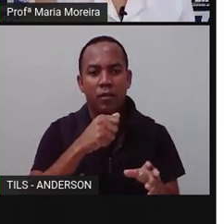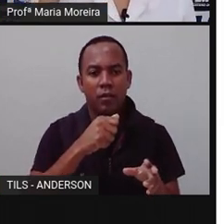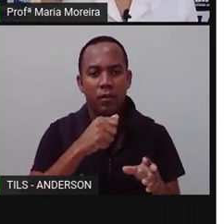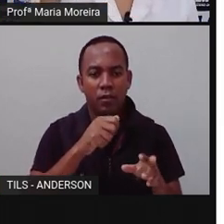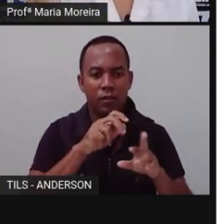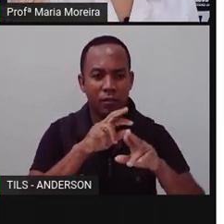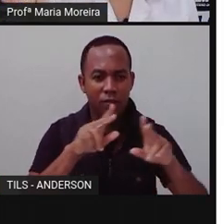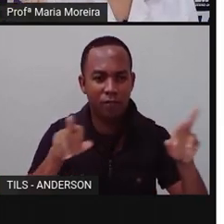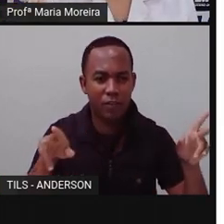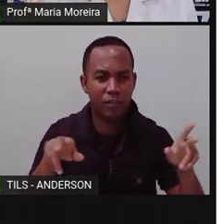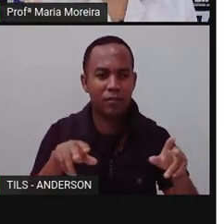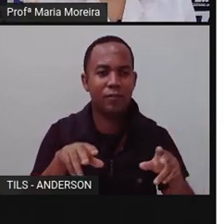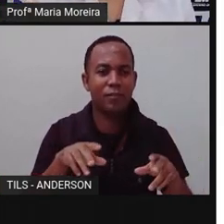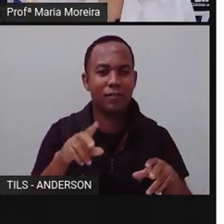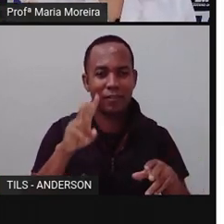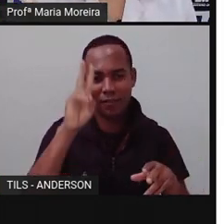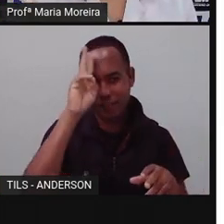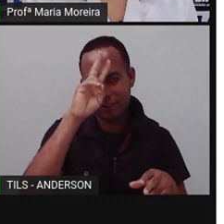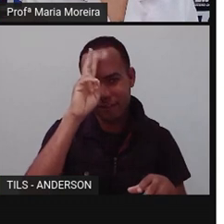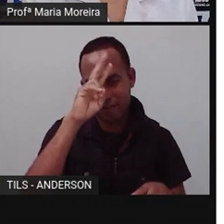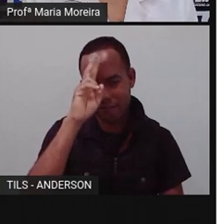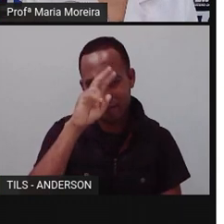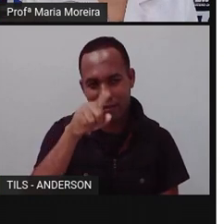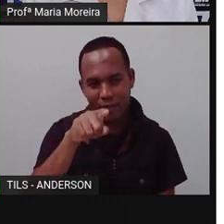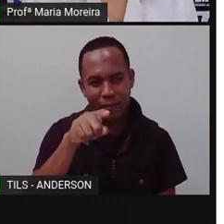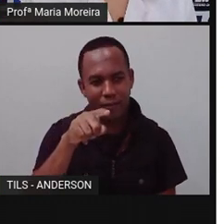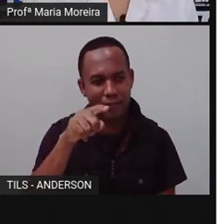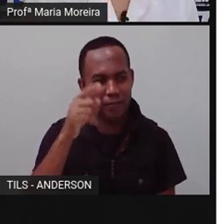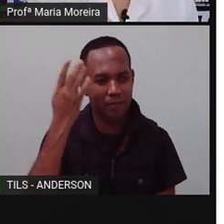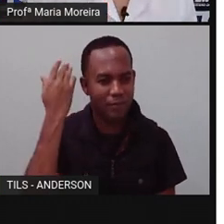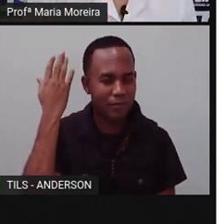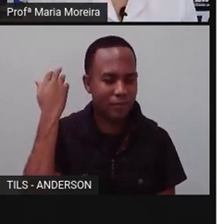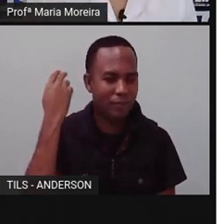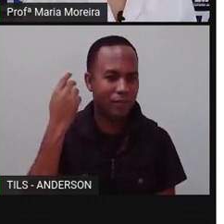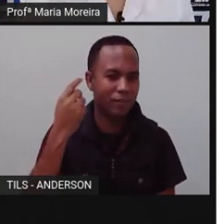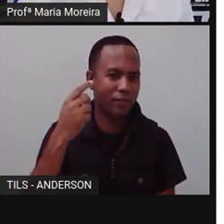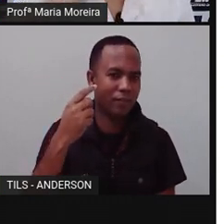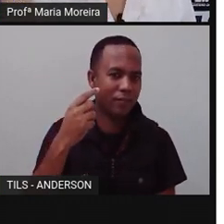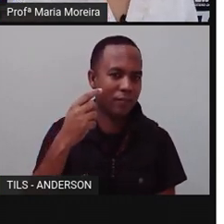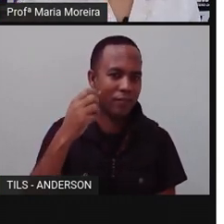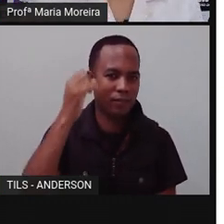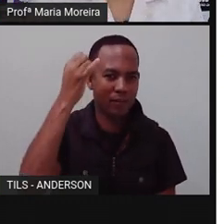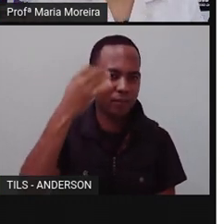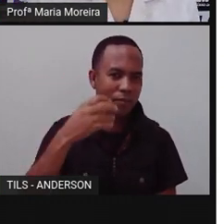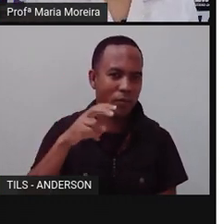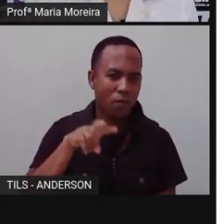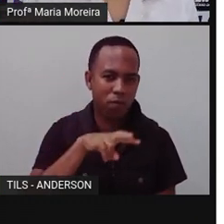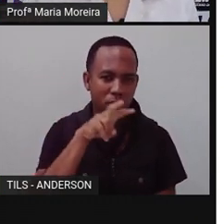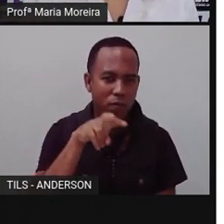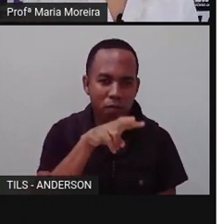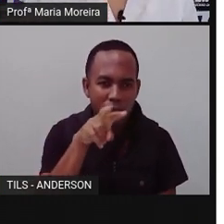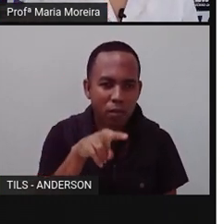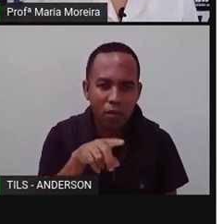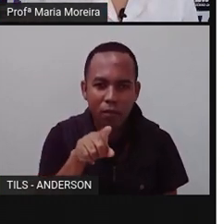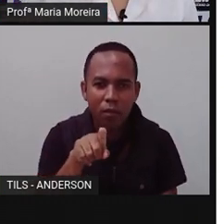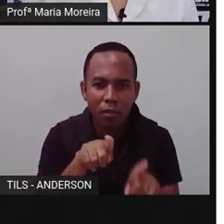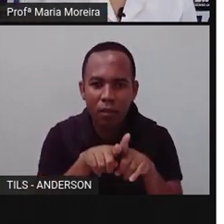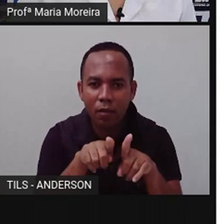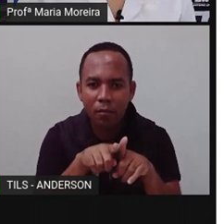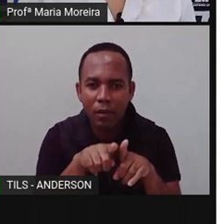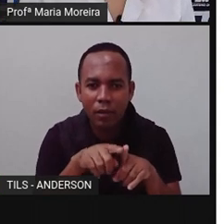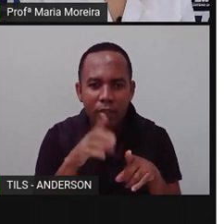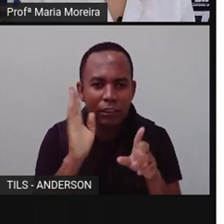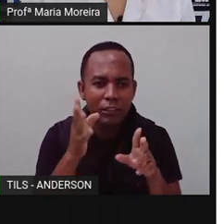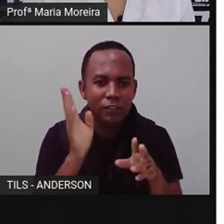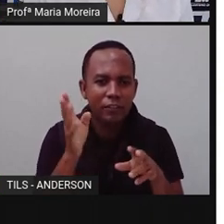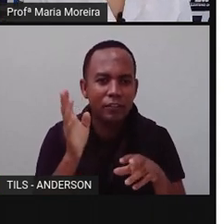incomodo? Que a Pro falou assim, olha, é um réptil. Pronto. Peixe, a Pro trouxe imagens de vários aí. E anfíbios, lembra que a